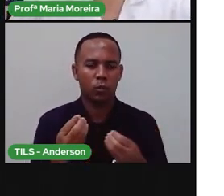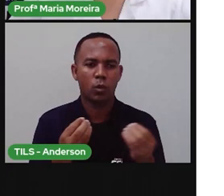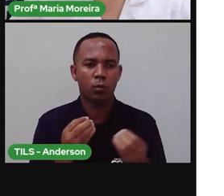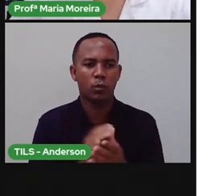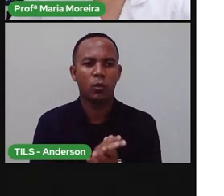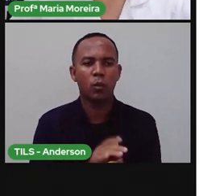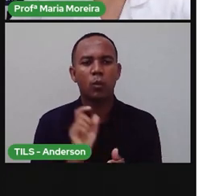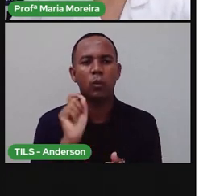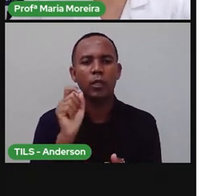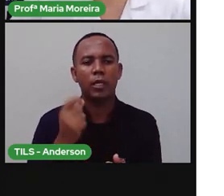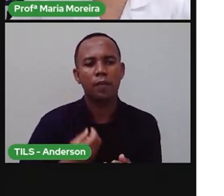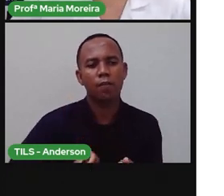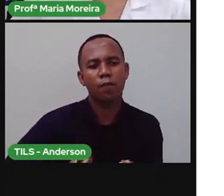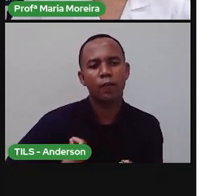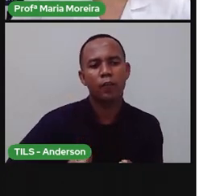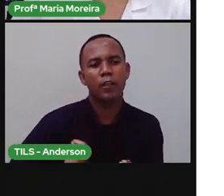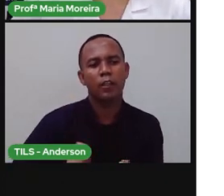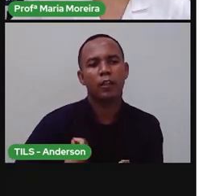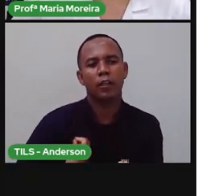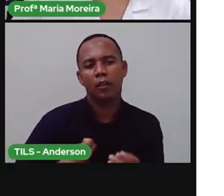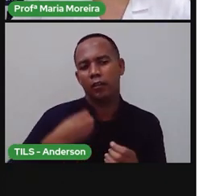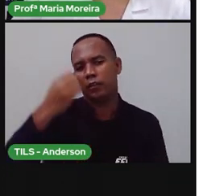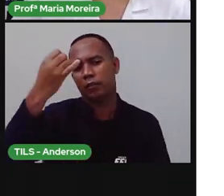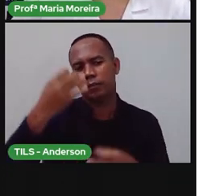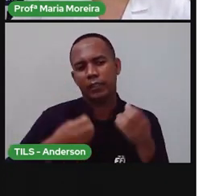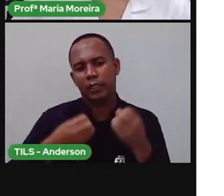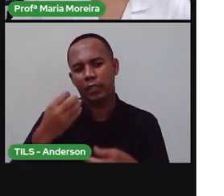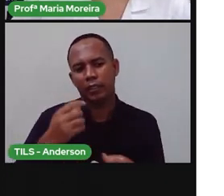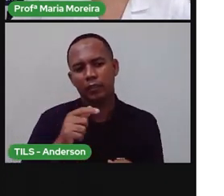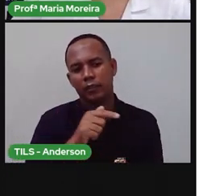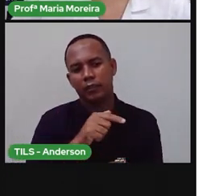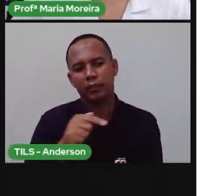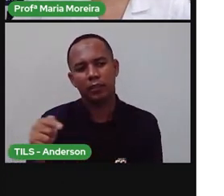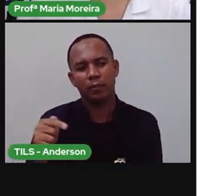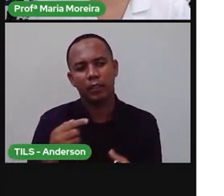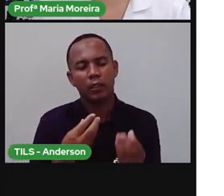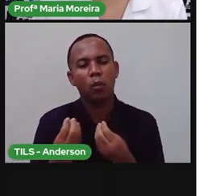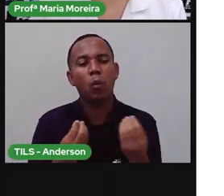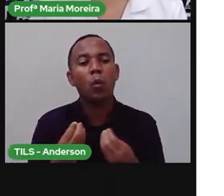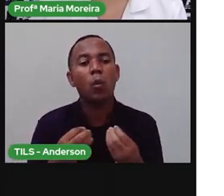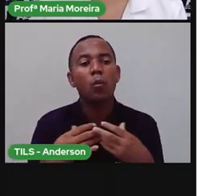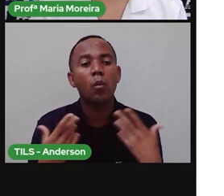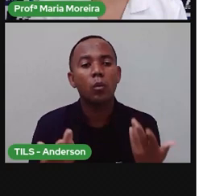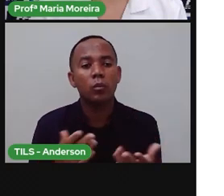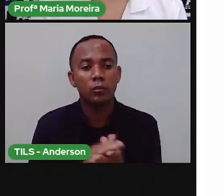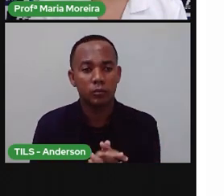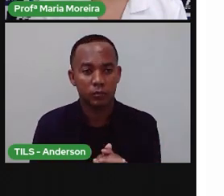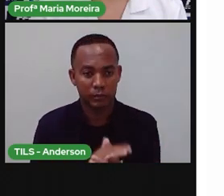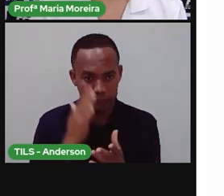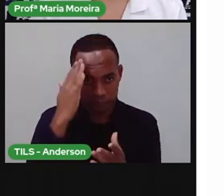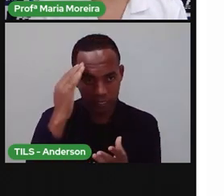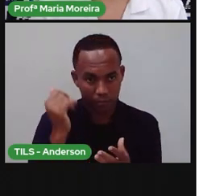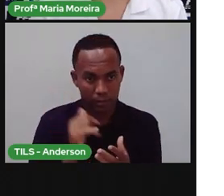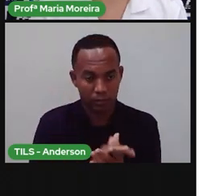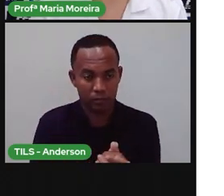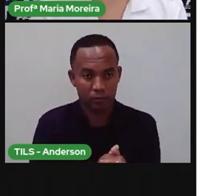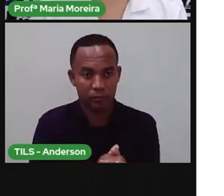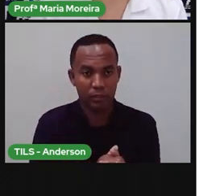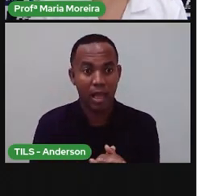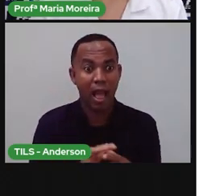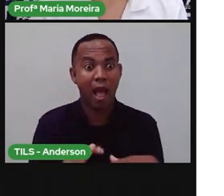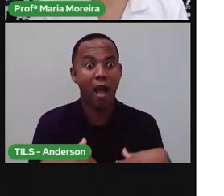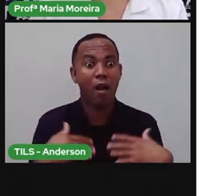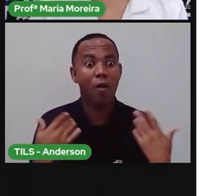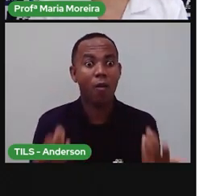O que é o ser vivo? Já a gente vai falar sobre essa semana aí, sobre os seres vivos. O que é o ser vivo? E